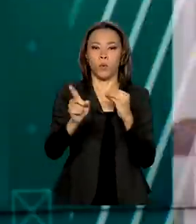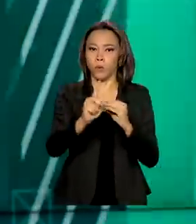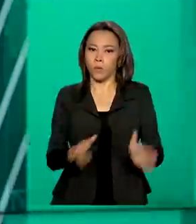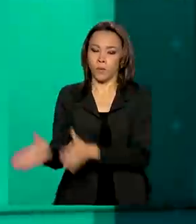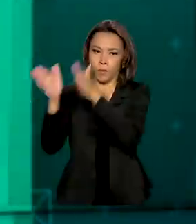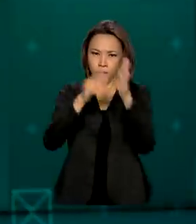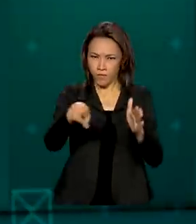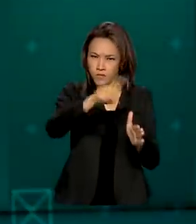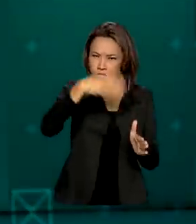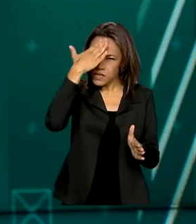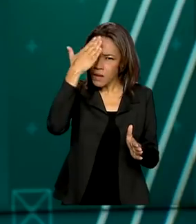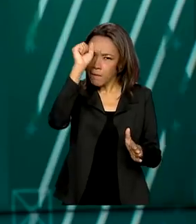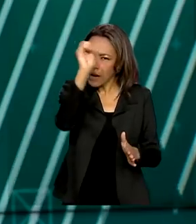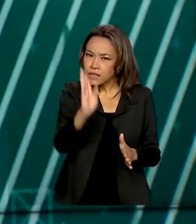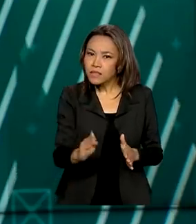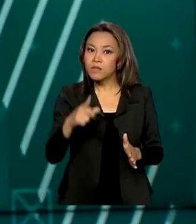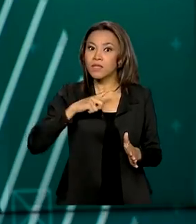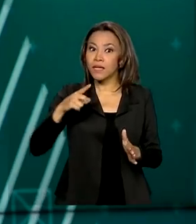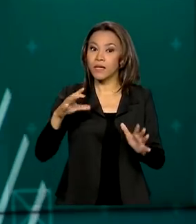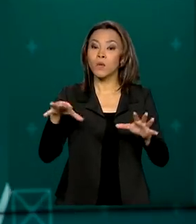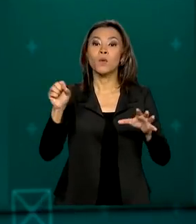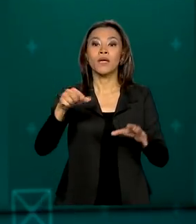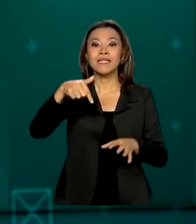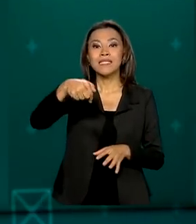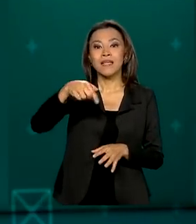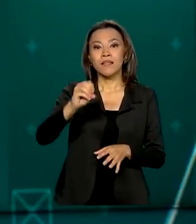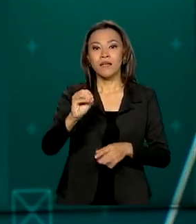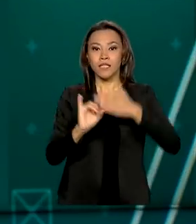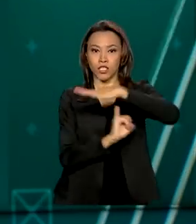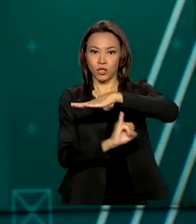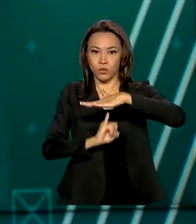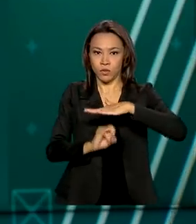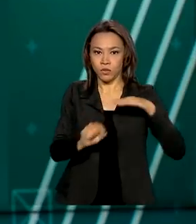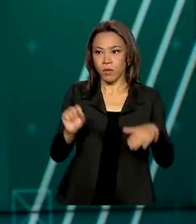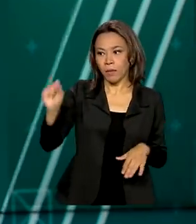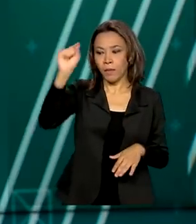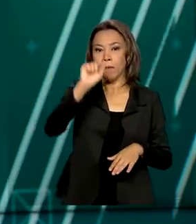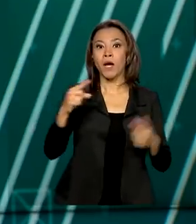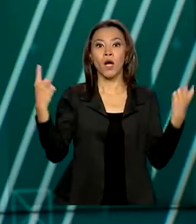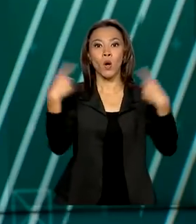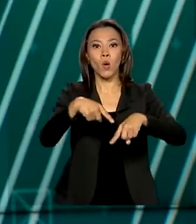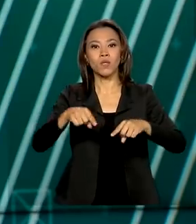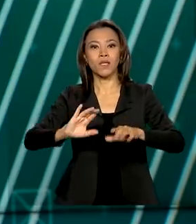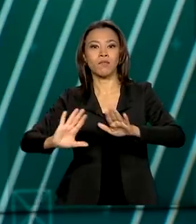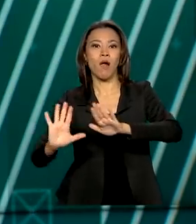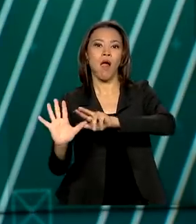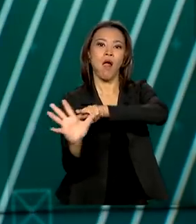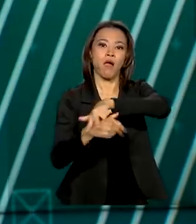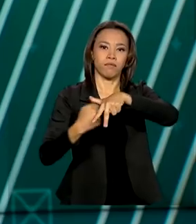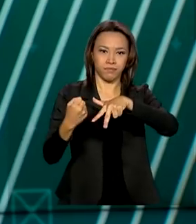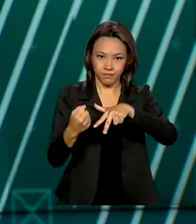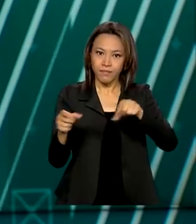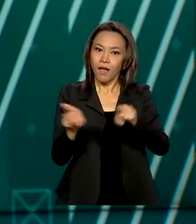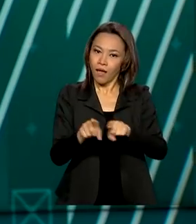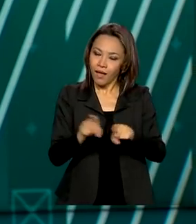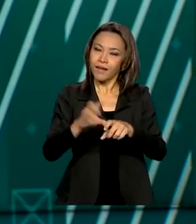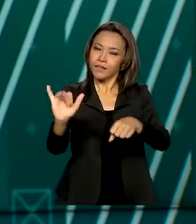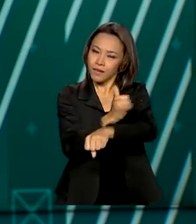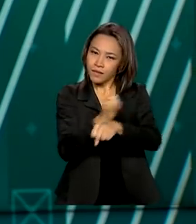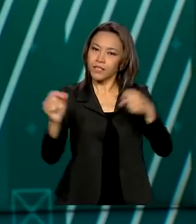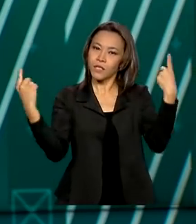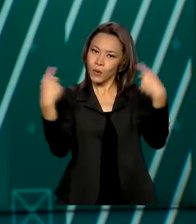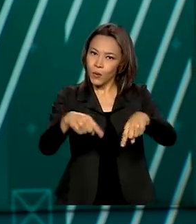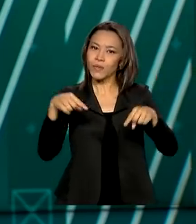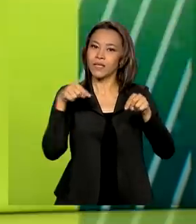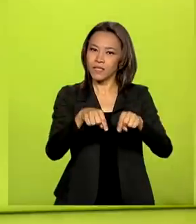o Brasil tem uma rede formada por mais de 70 instituições no combate à corrupção. É a estratégia nacional de combate a esse tipo de